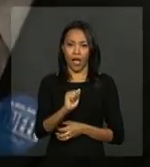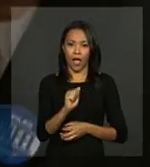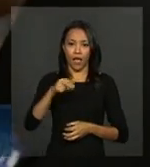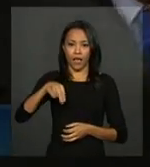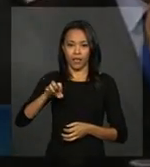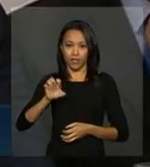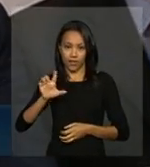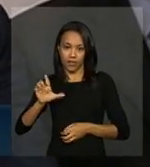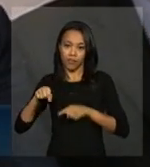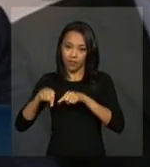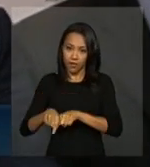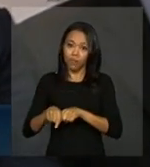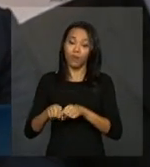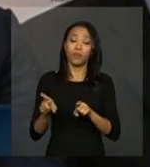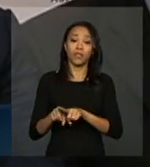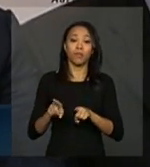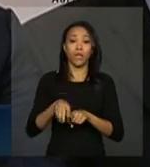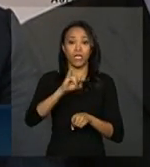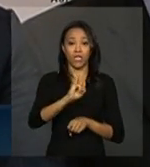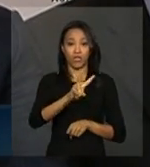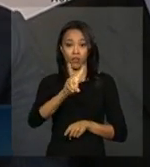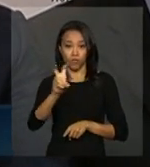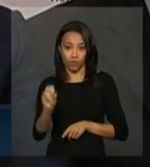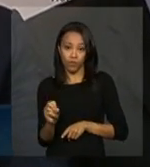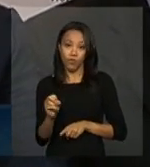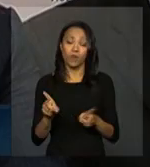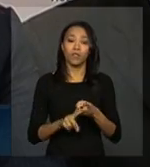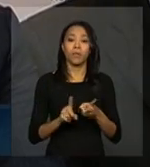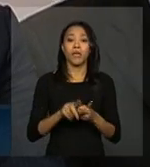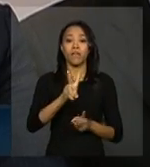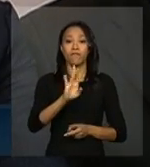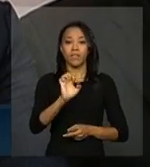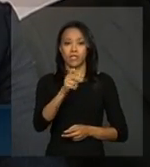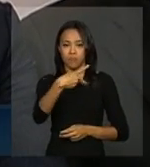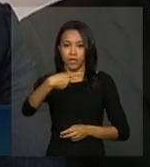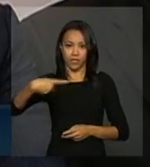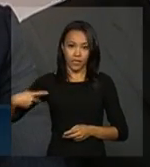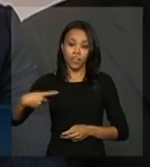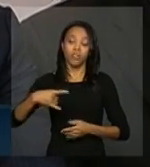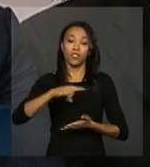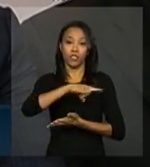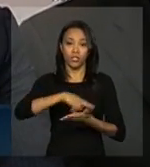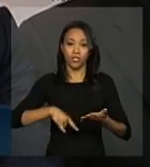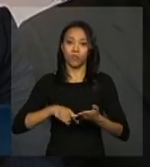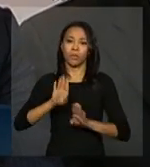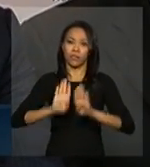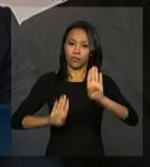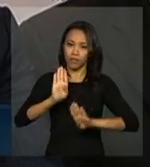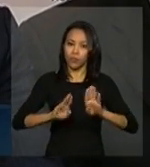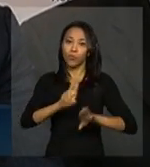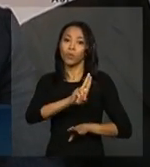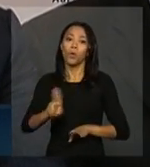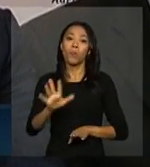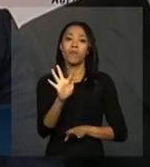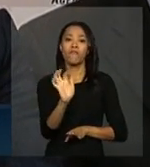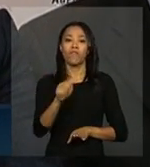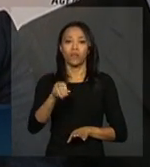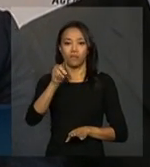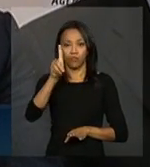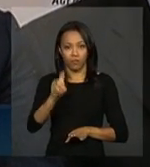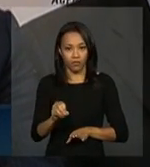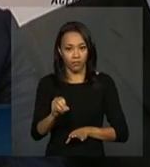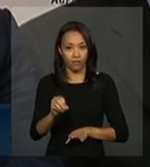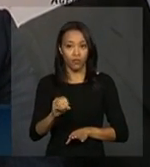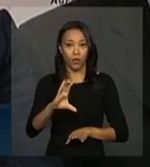superintendente de concessão de transmissão, Ivo, e o vice-presidente da comissão de licitação, Fernando Colli. Cumprimento